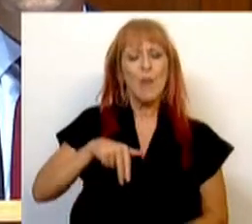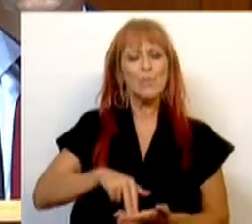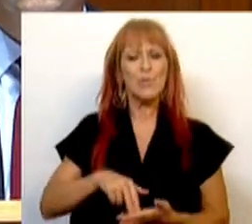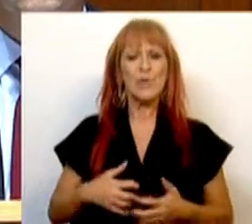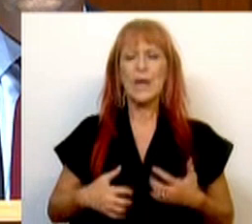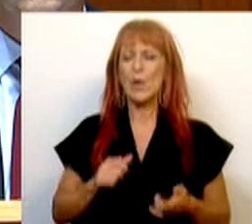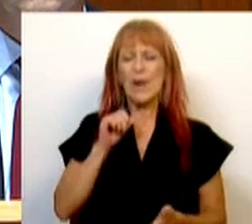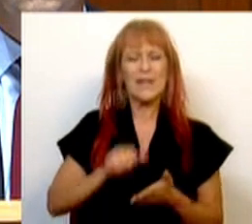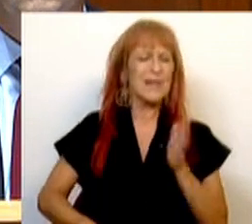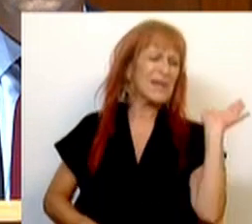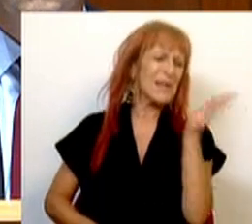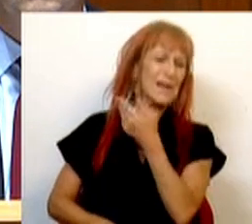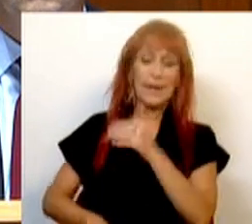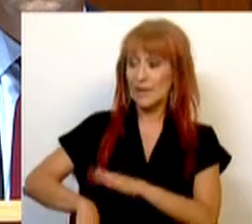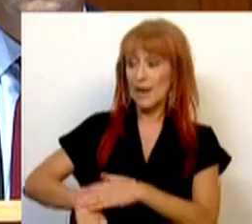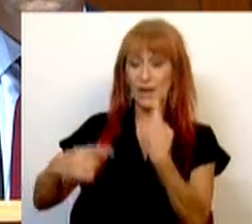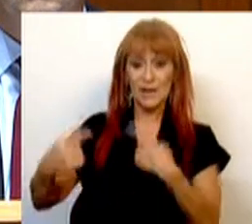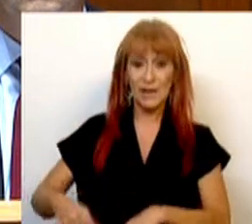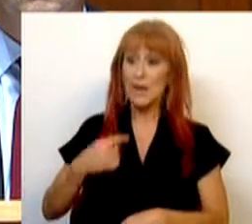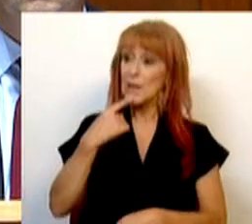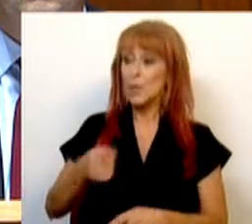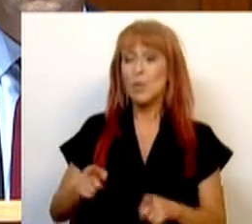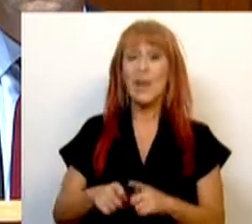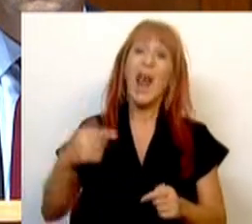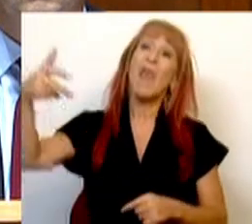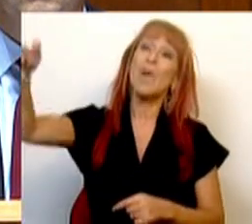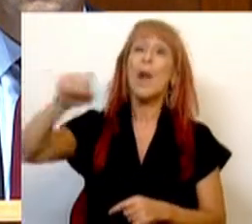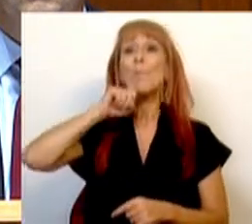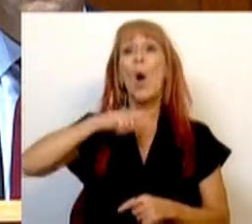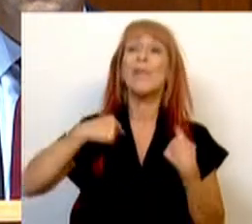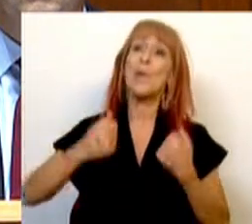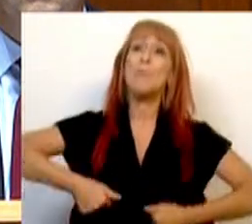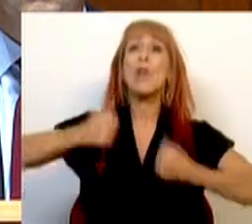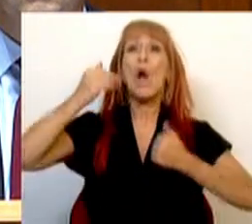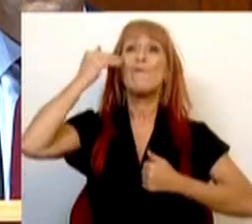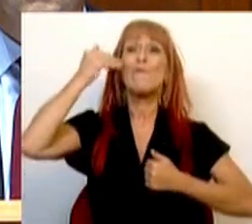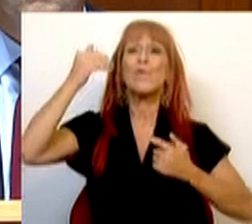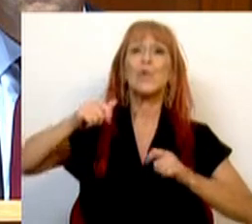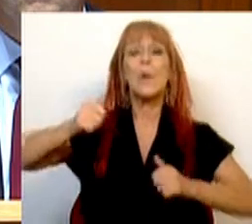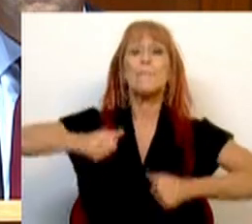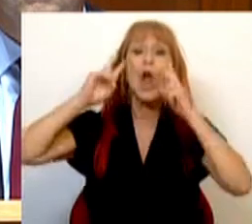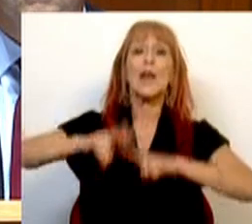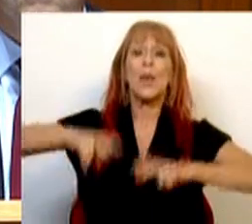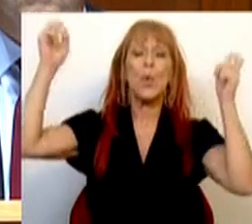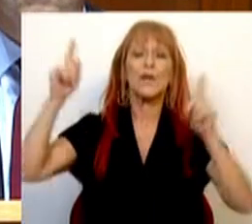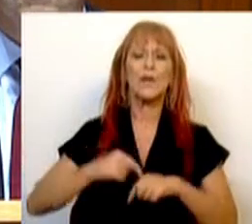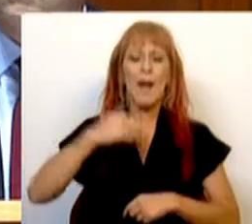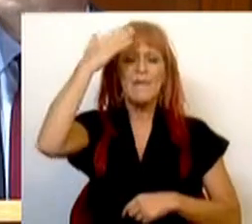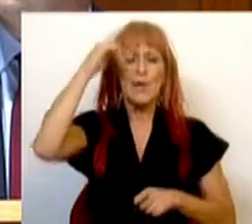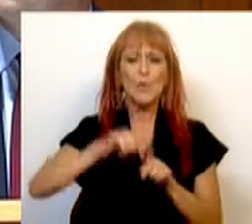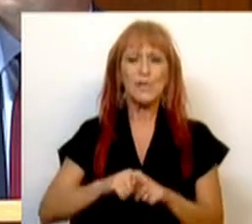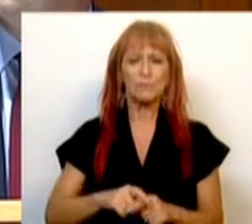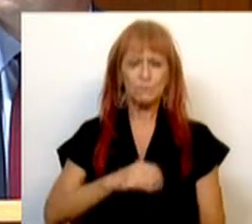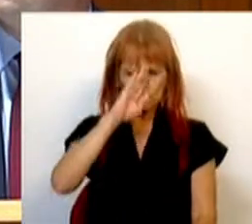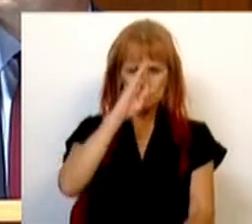de desistência que a direita tinha. E que dizia, é lá fora que podem encontrar um melhor futuro. E a perspectiva de